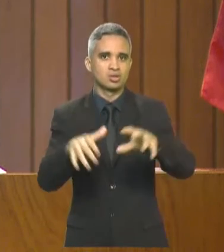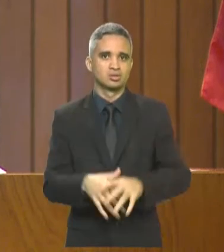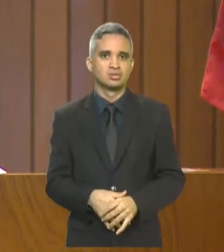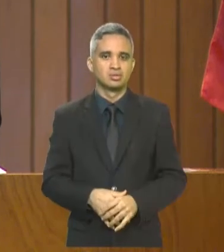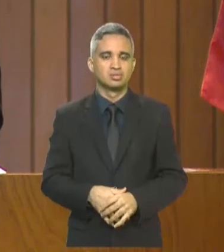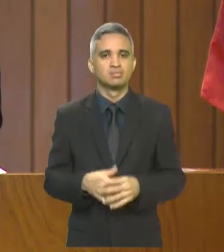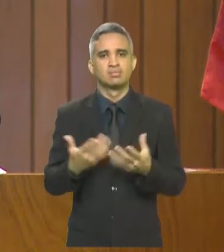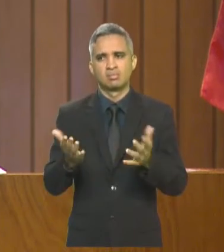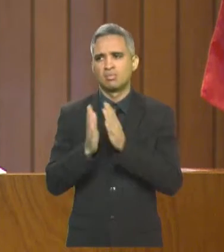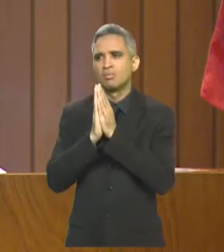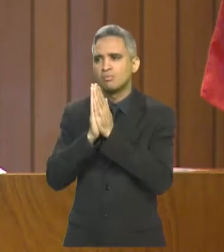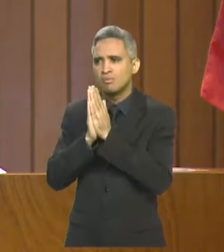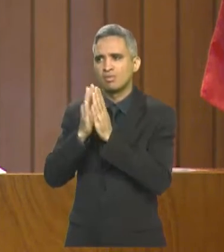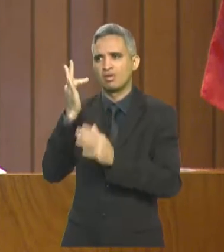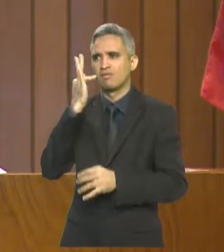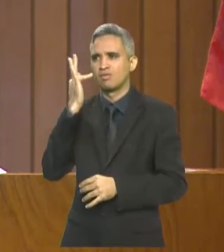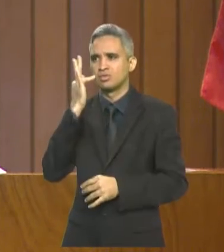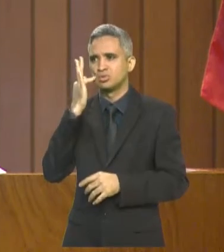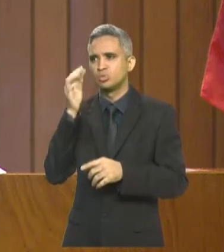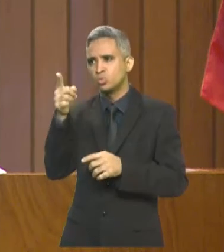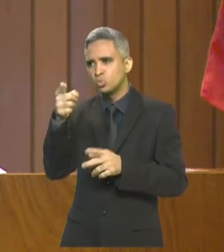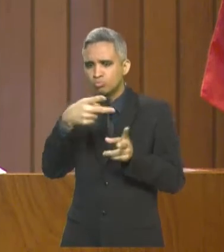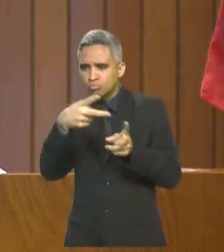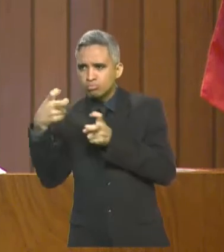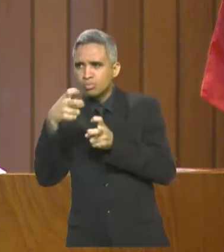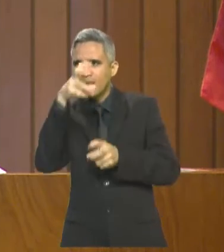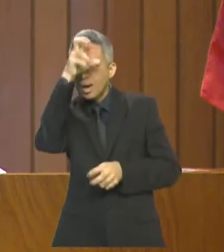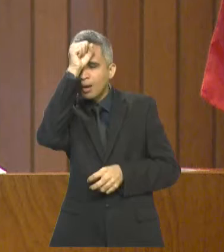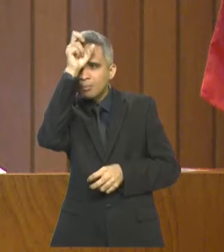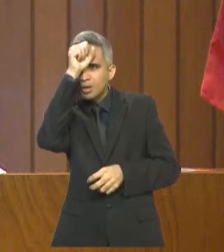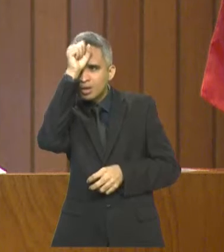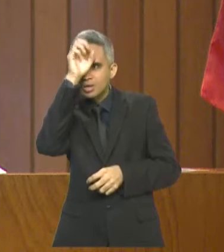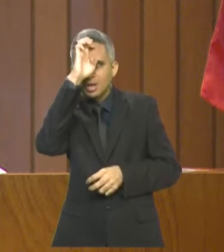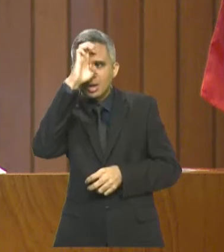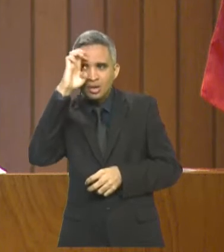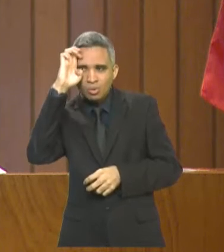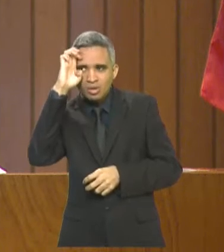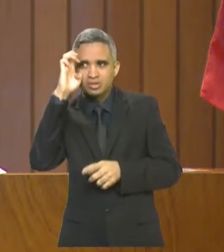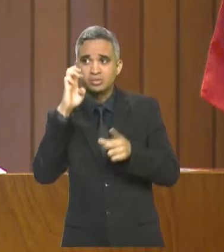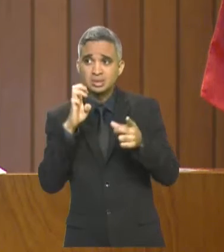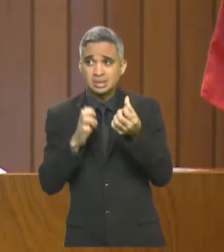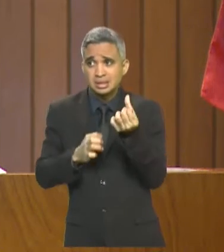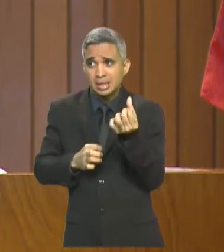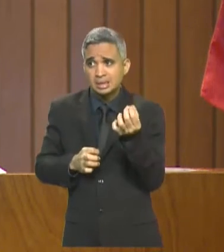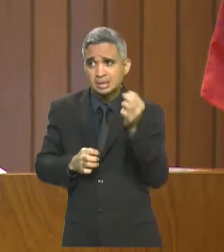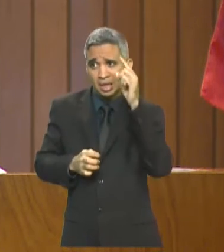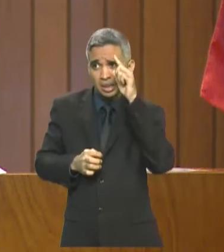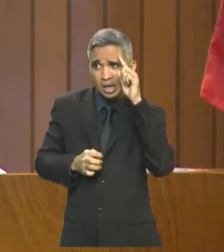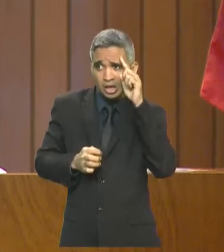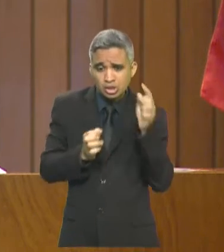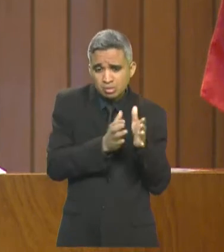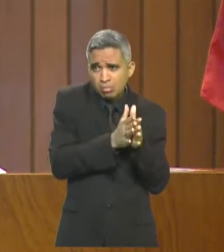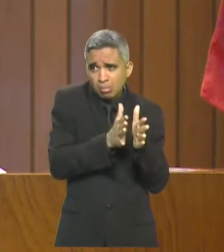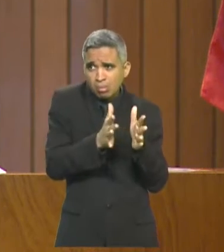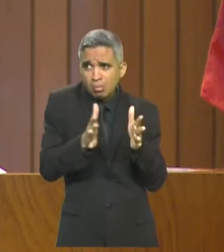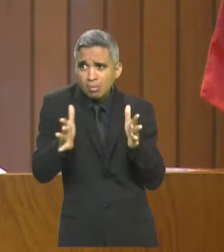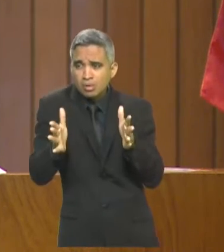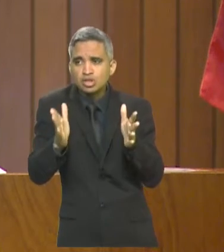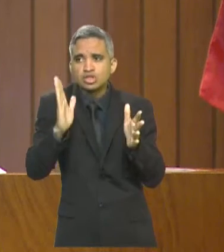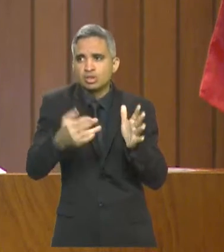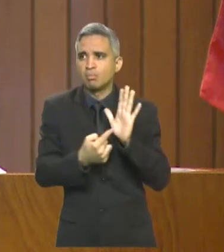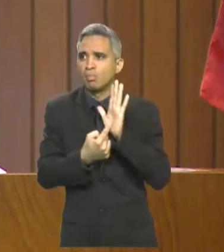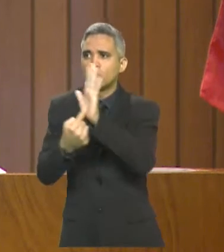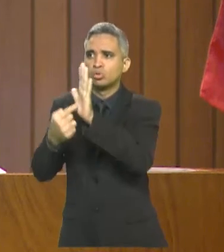o prefeito Eduardo Brait, que com apenas 60 dias de gestão, está dando exemplo, juntamente com o